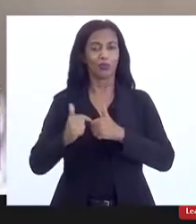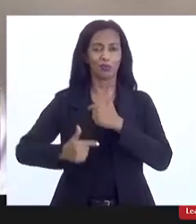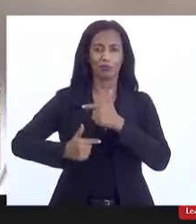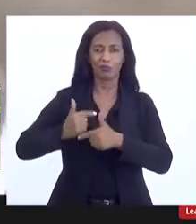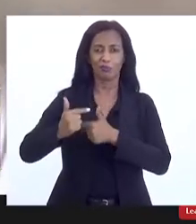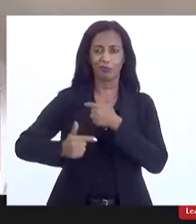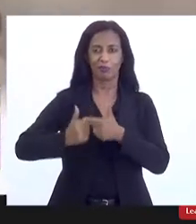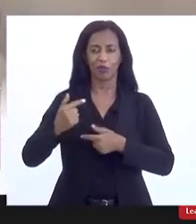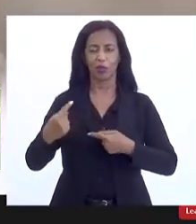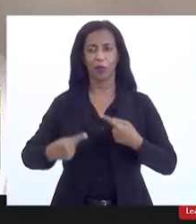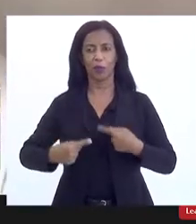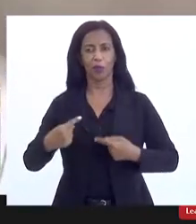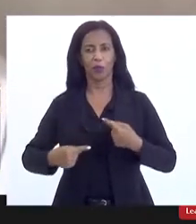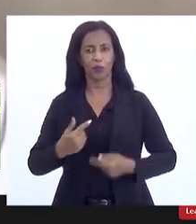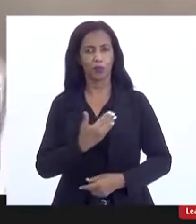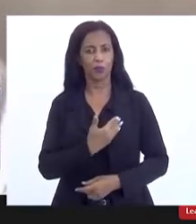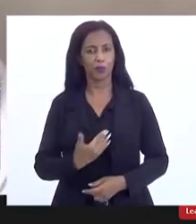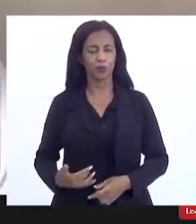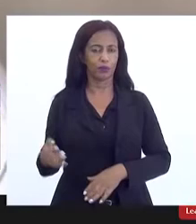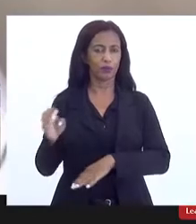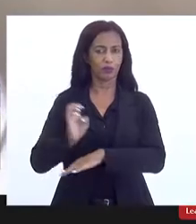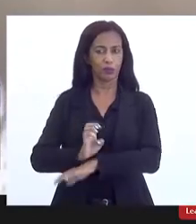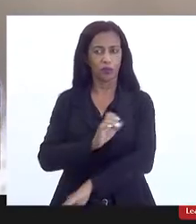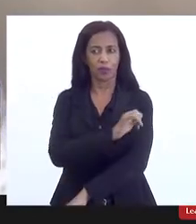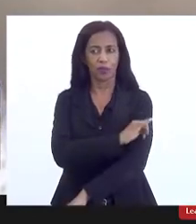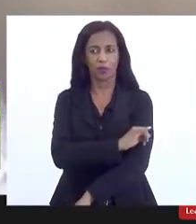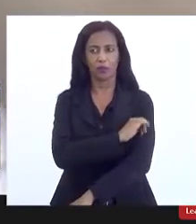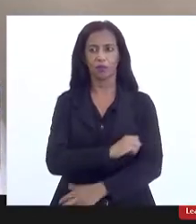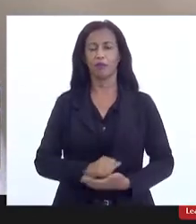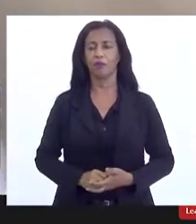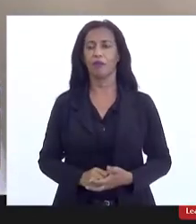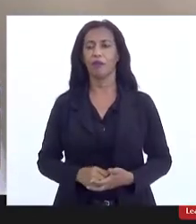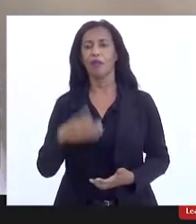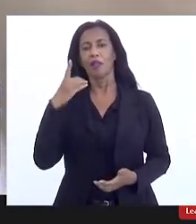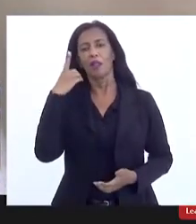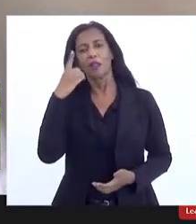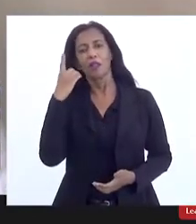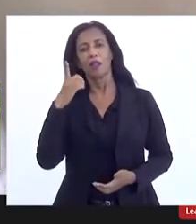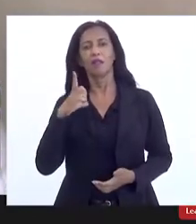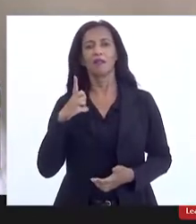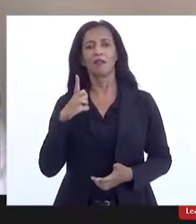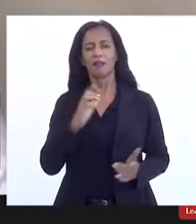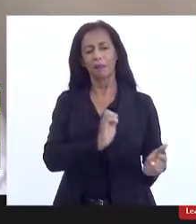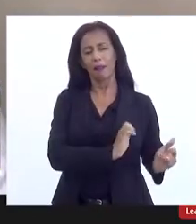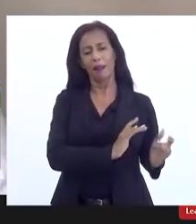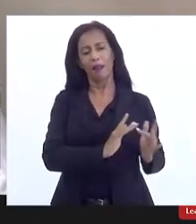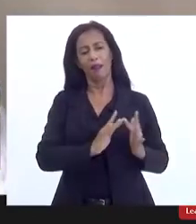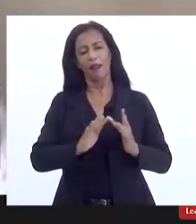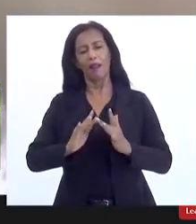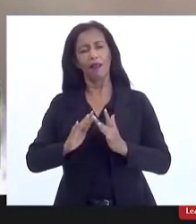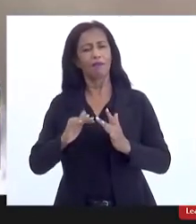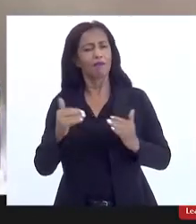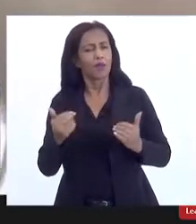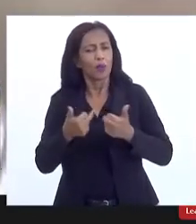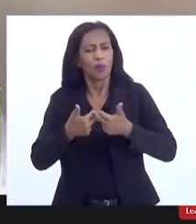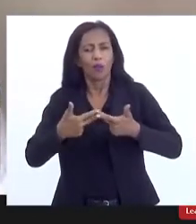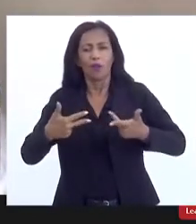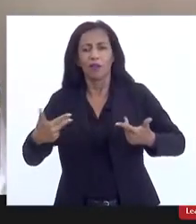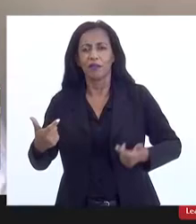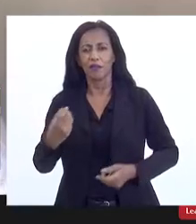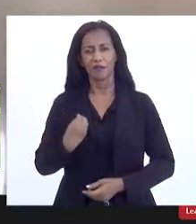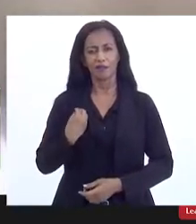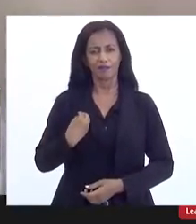formulação de políticas públicas para o Estado do Rio de Janeiro, deputadas que têm trajetórias tão qualificantes em si, né?